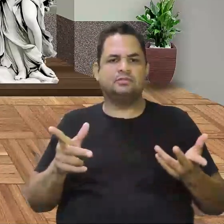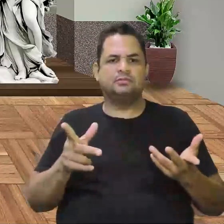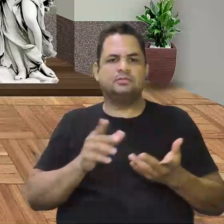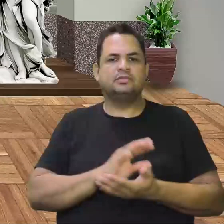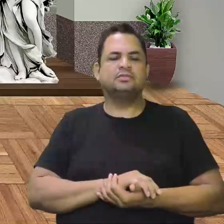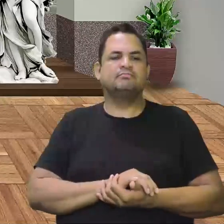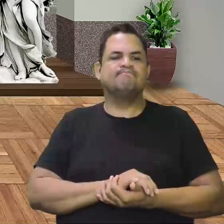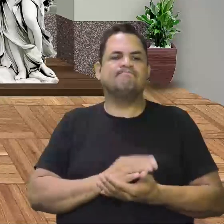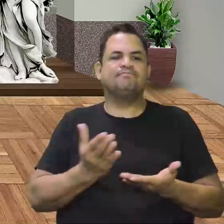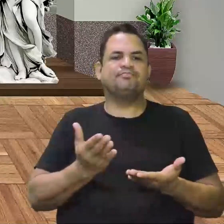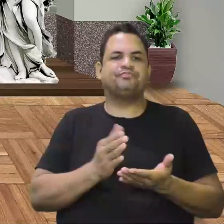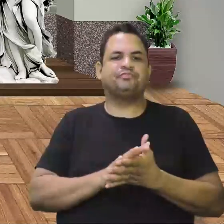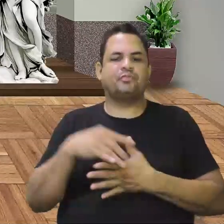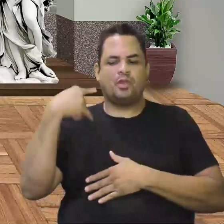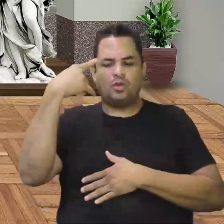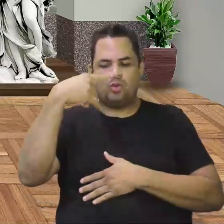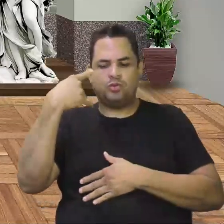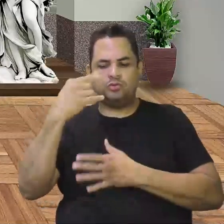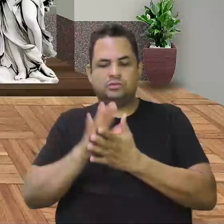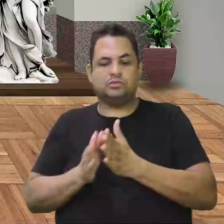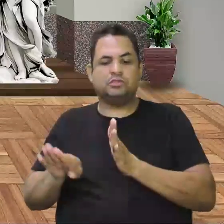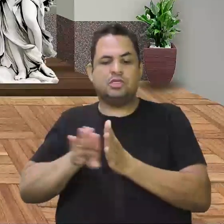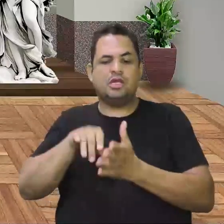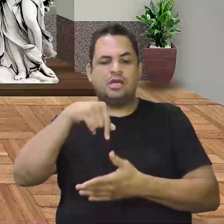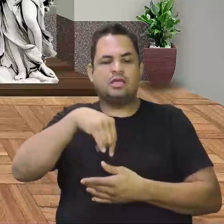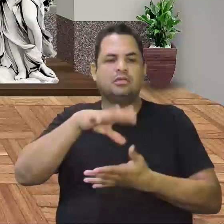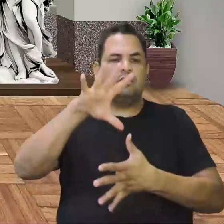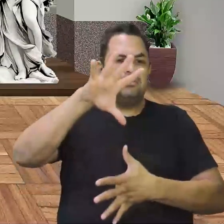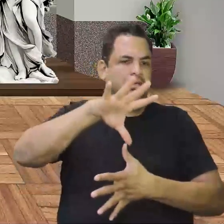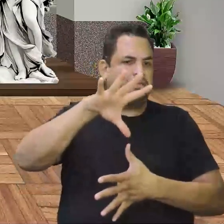Os espanhóis, logo que chegaram à América,